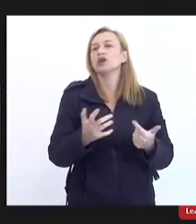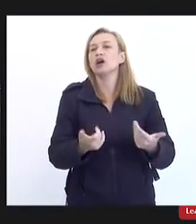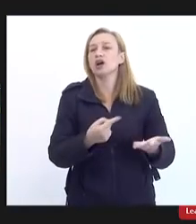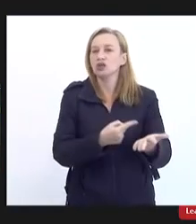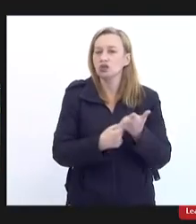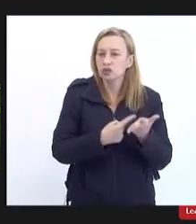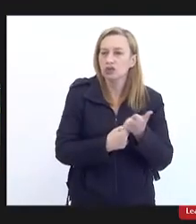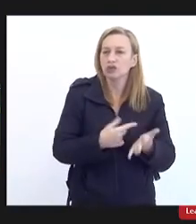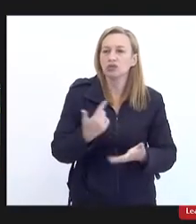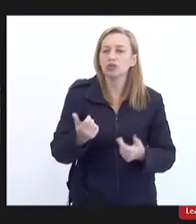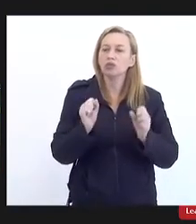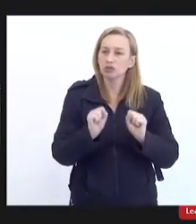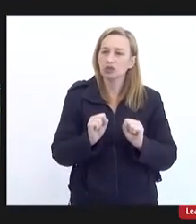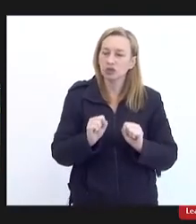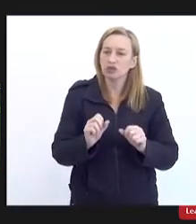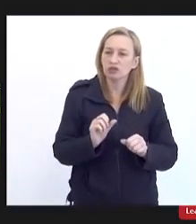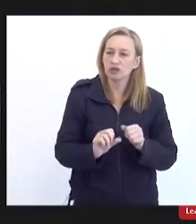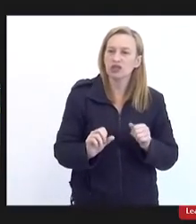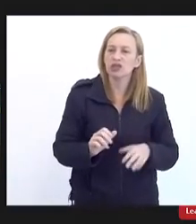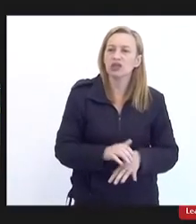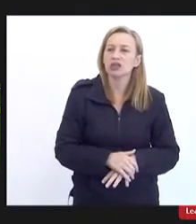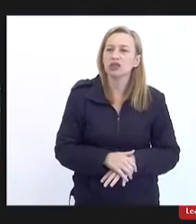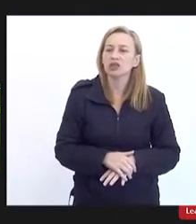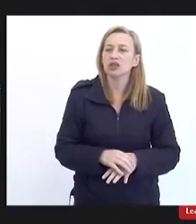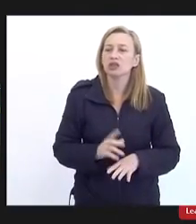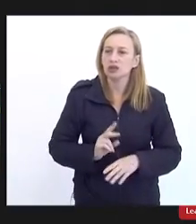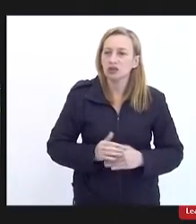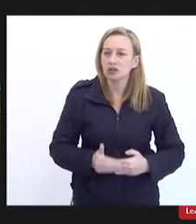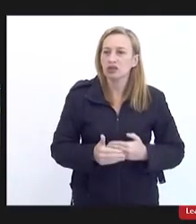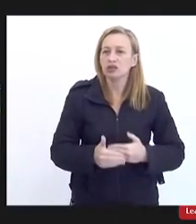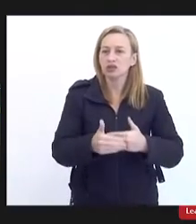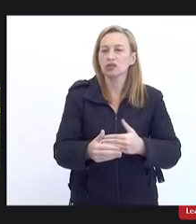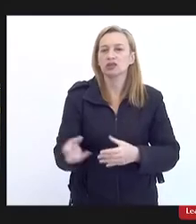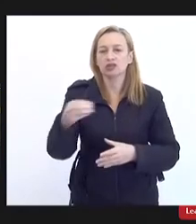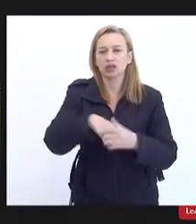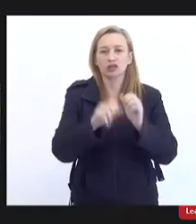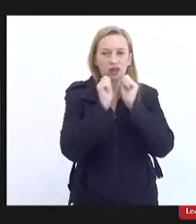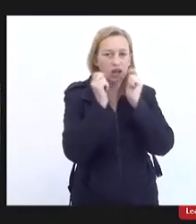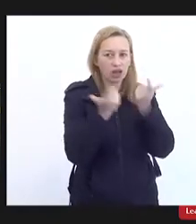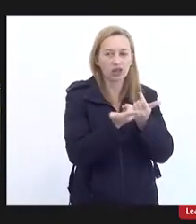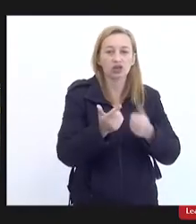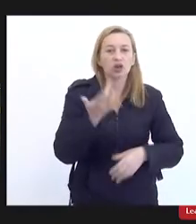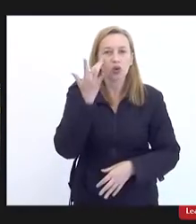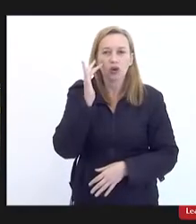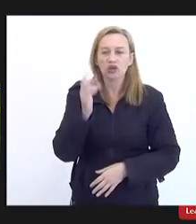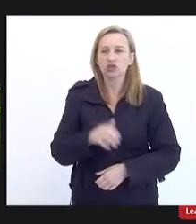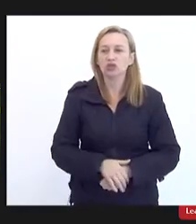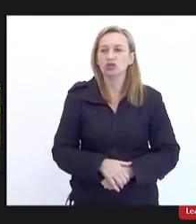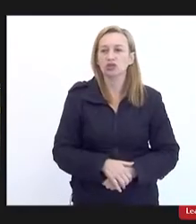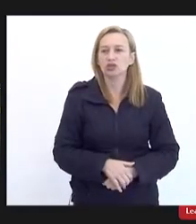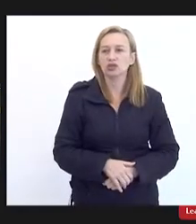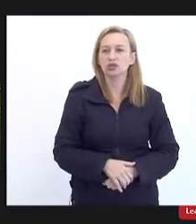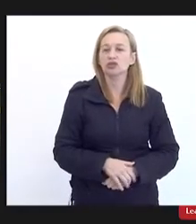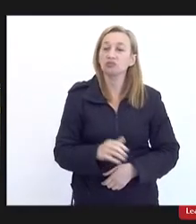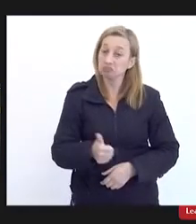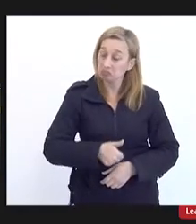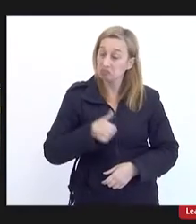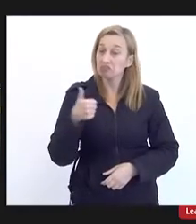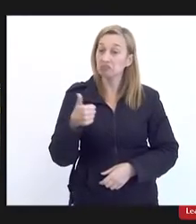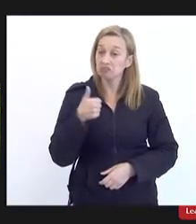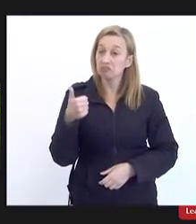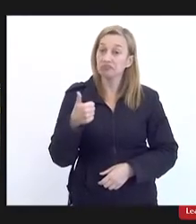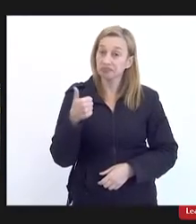para a gente poder fazer com que ande ali dentro da alergia e eu acho que a gente ainda está com um dos melhores